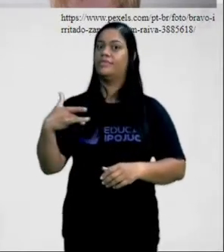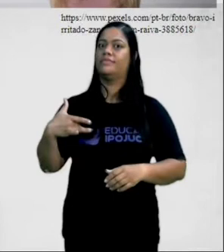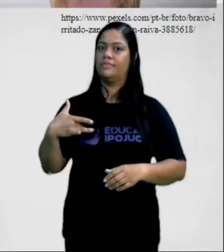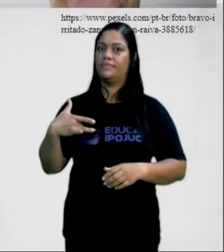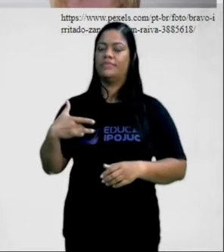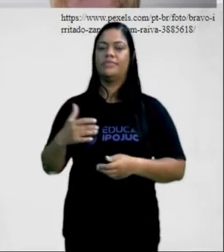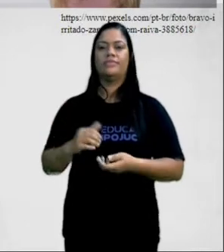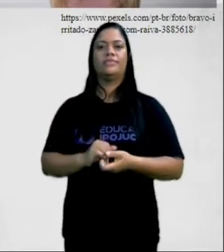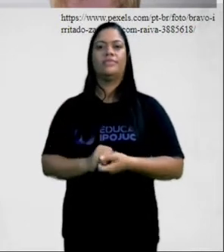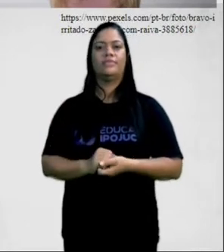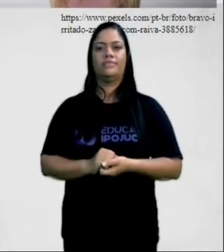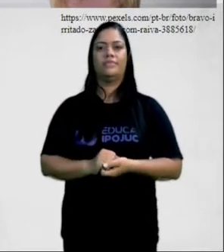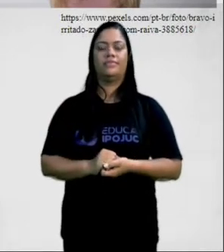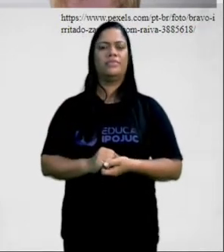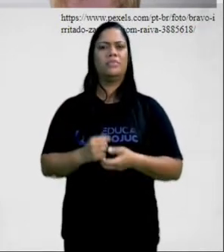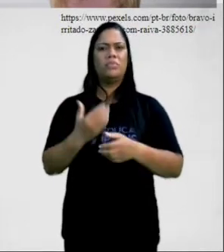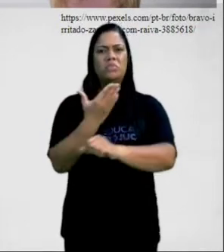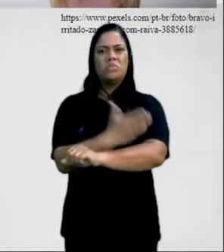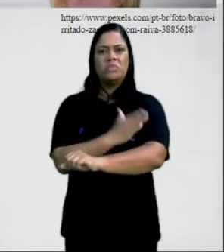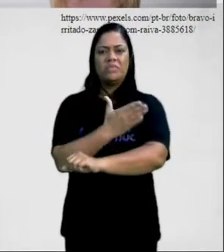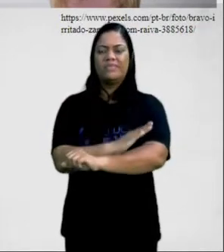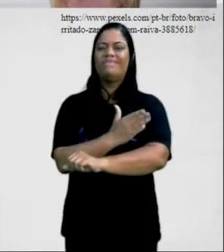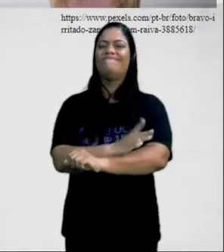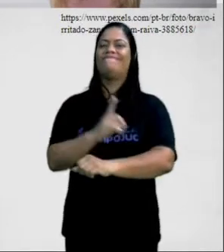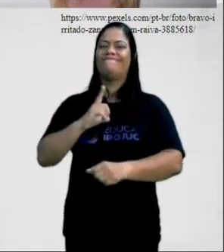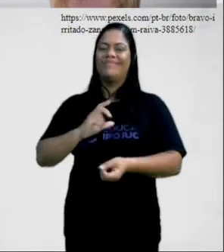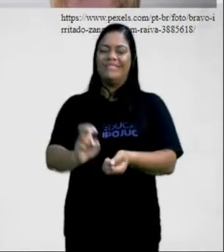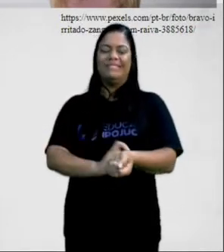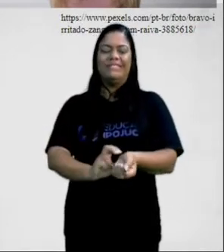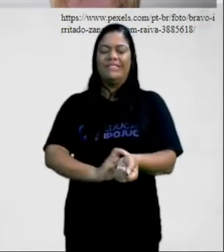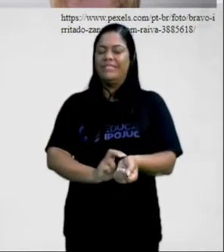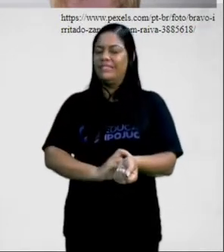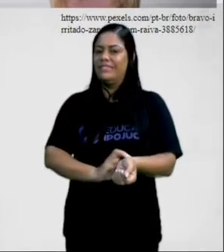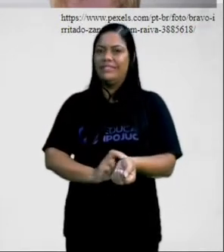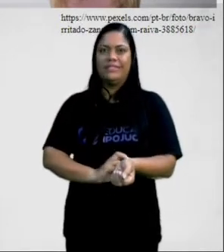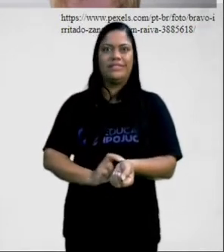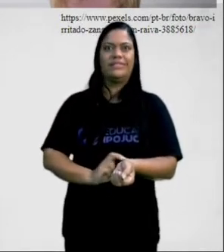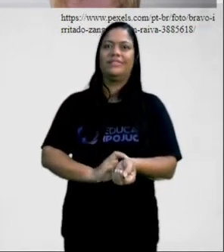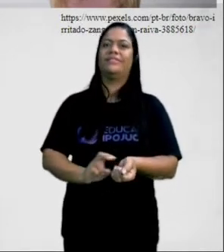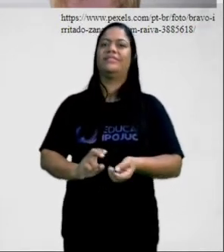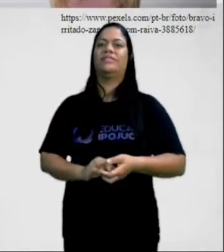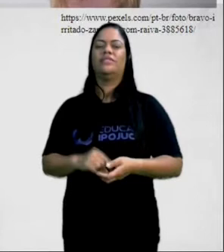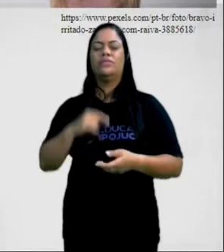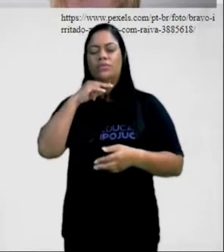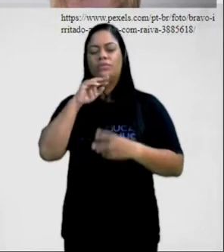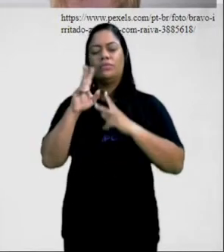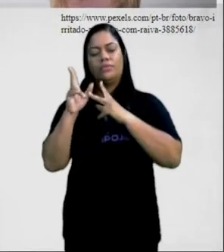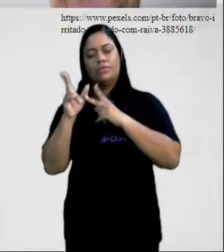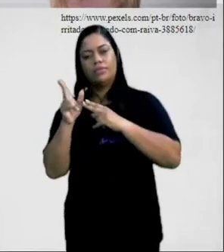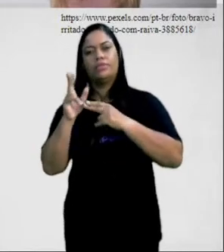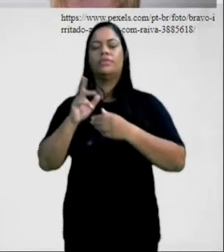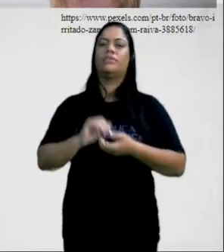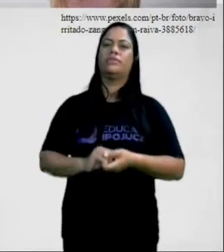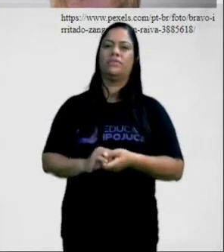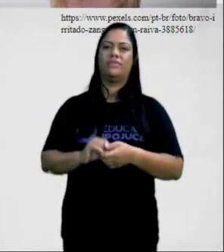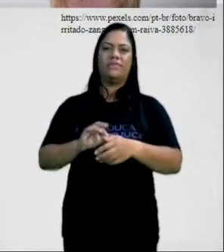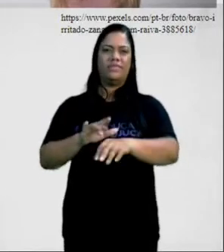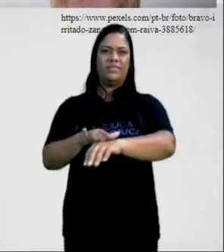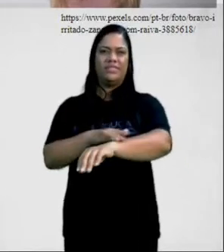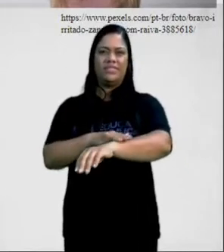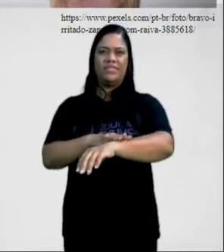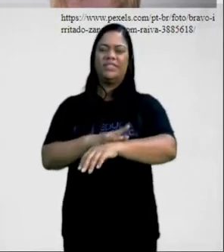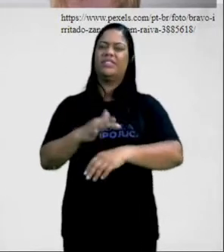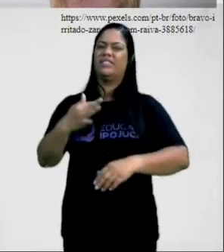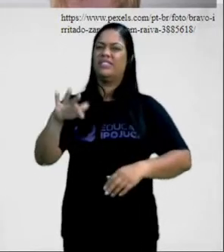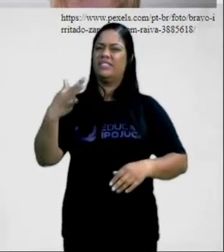O excesso de exercício físico vai gerar estresse no nosso organismo, vai causar insônia, dores musculares, lesões